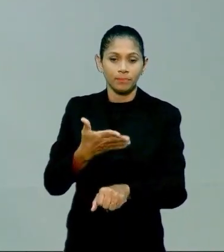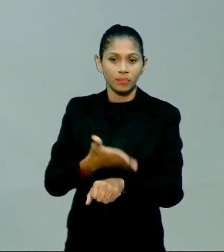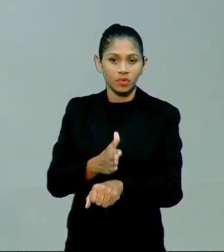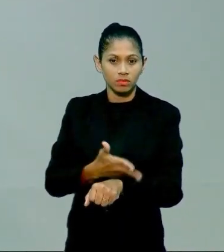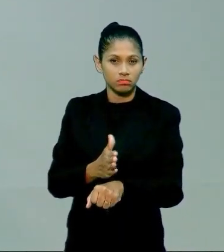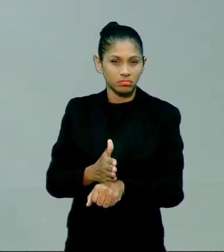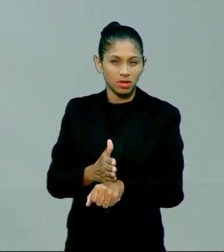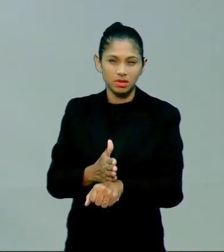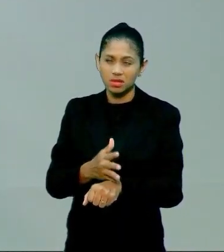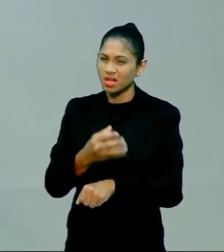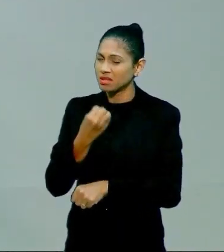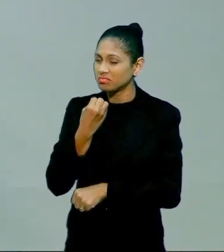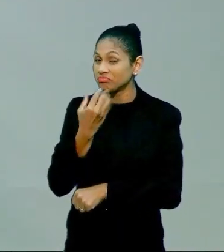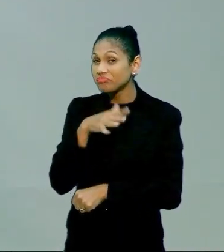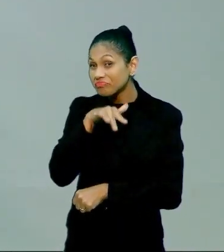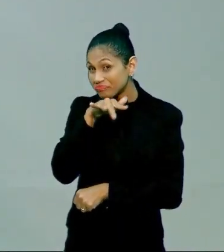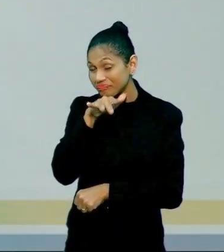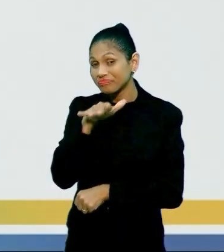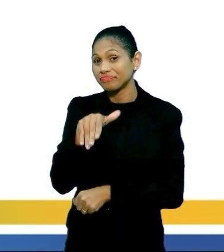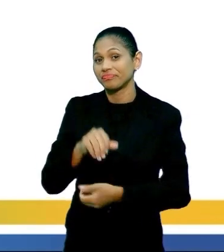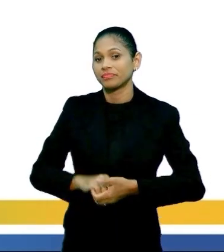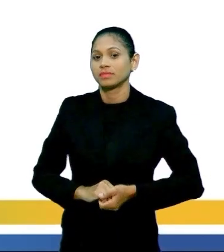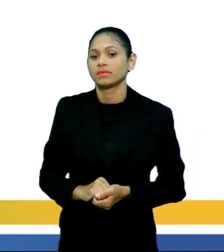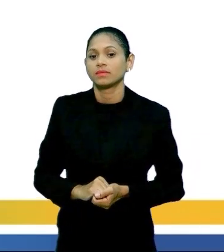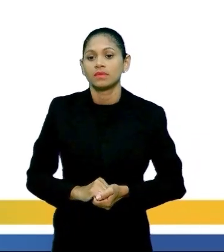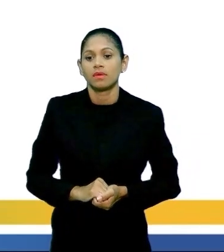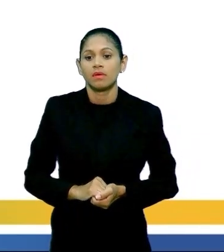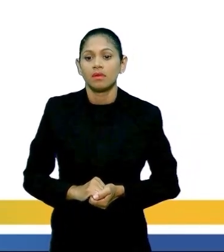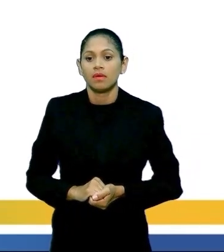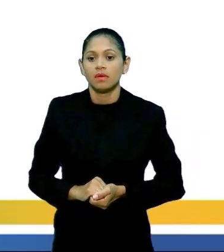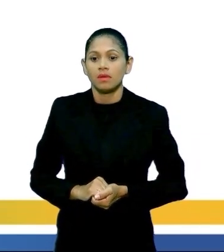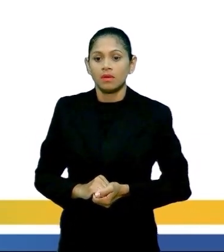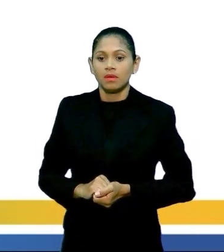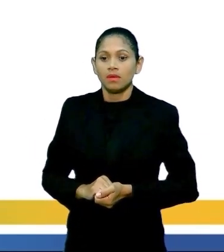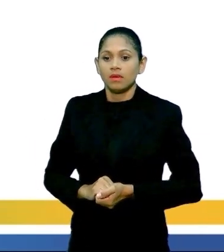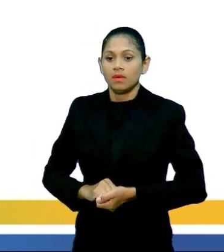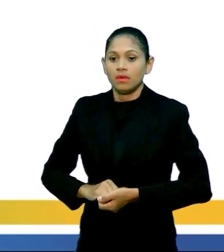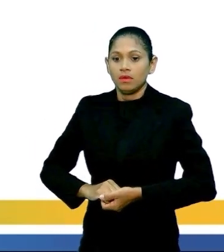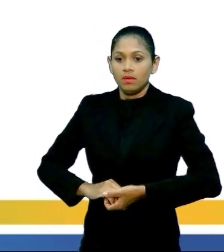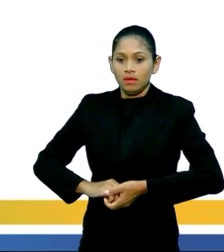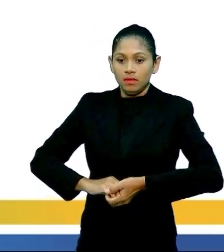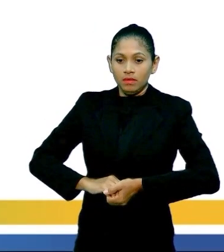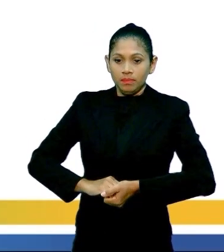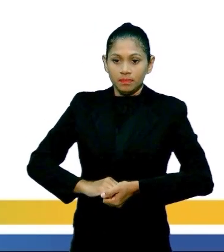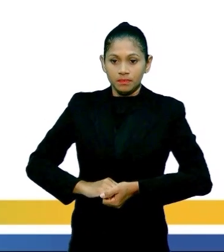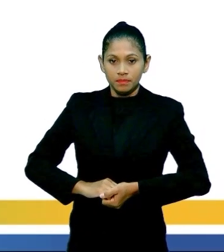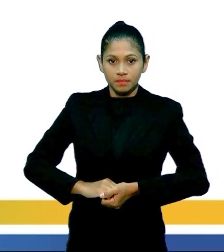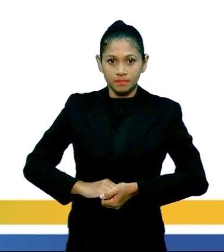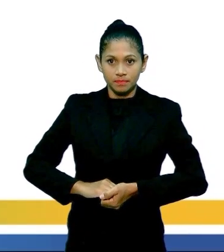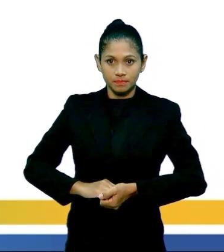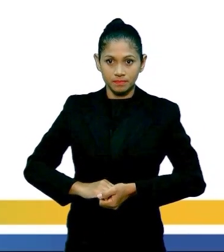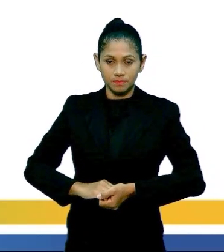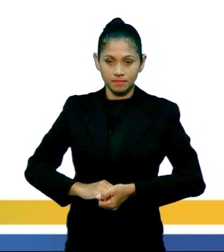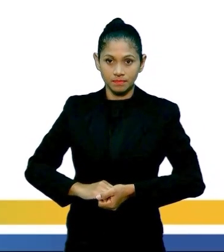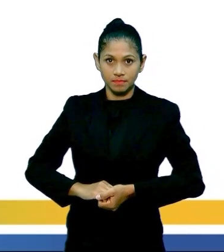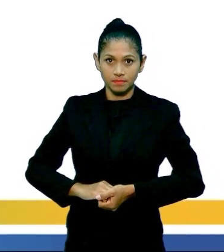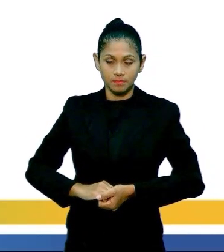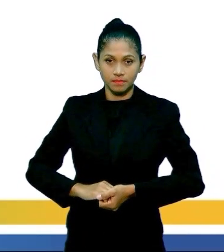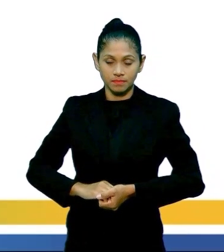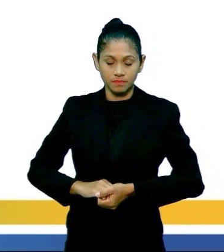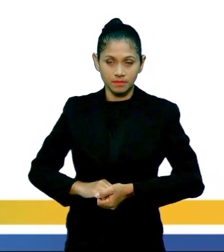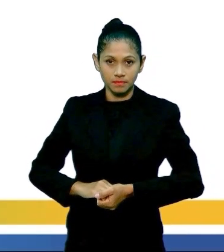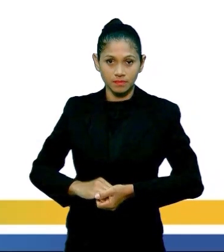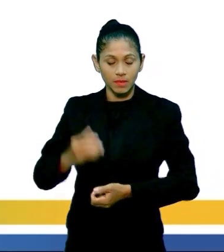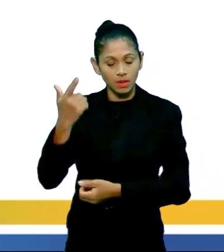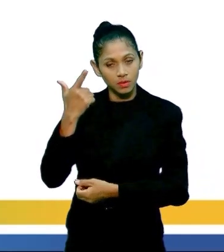legais tá então compreendido isso a gente consegue fazer esse mapeamento geral de brincadeiras tanto afro quanto indígenas e consegue